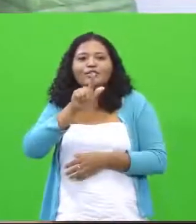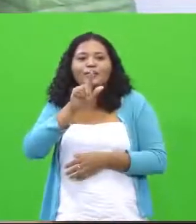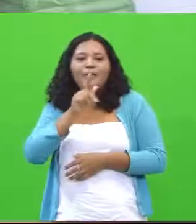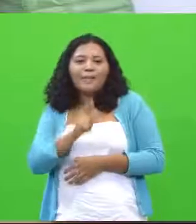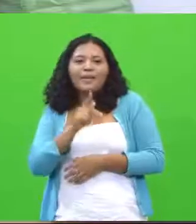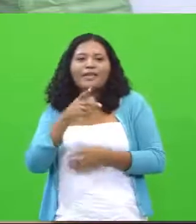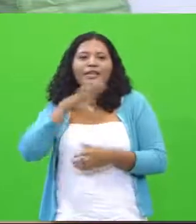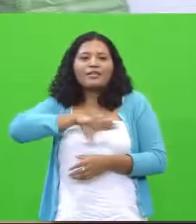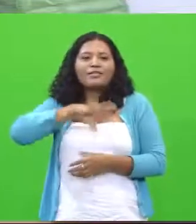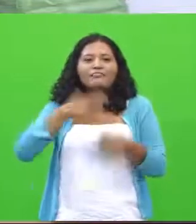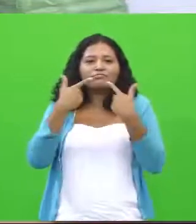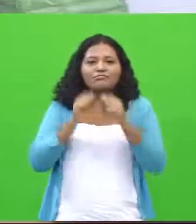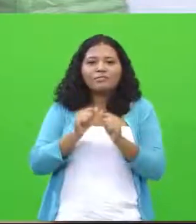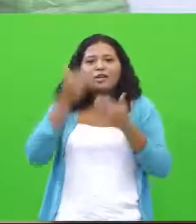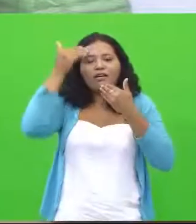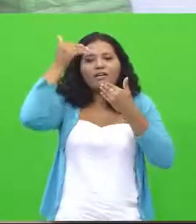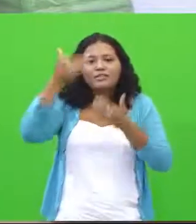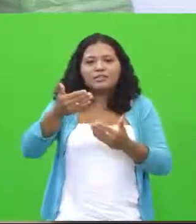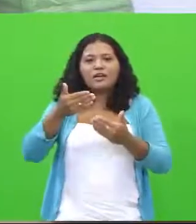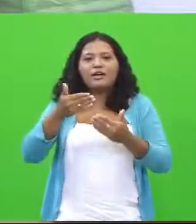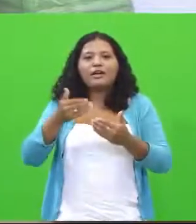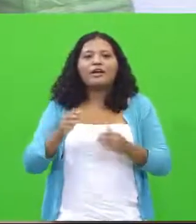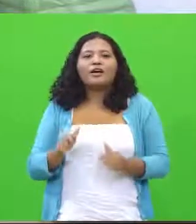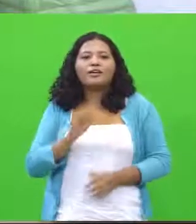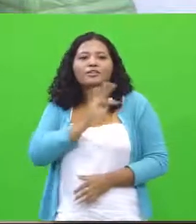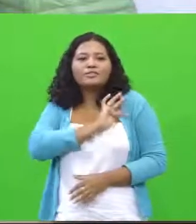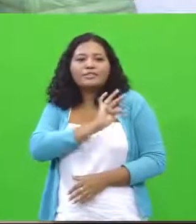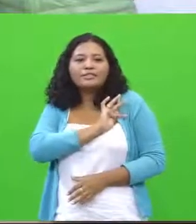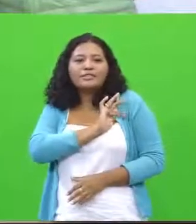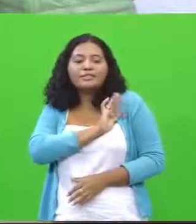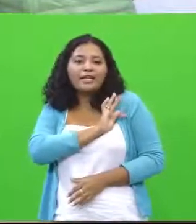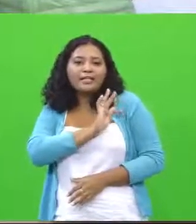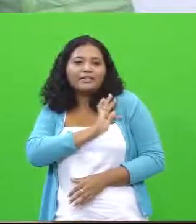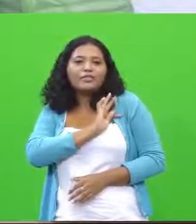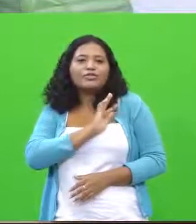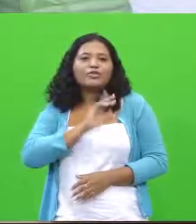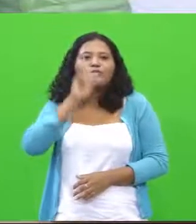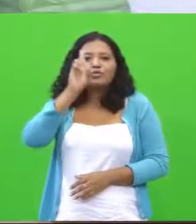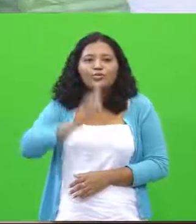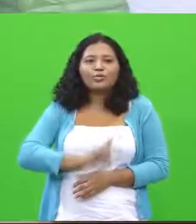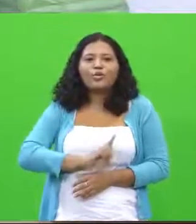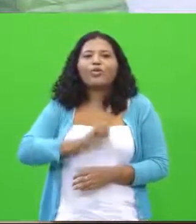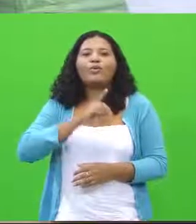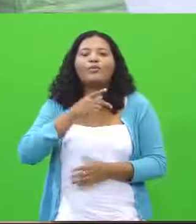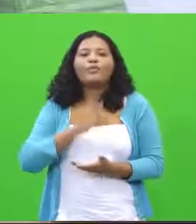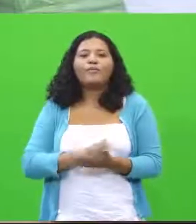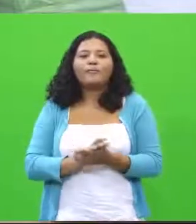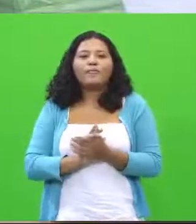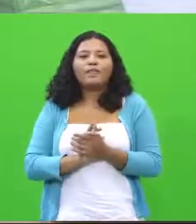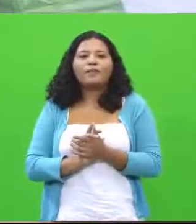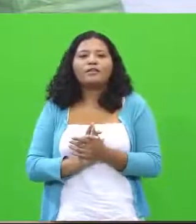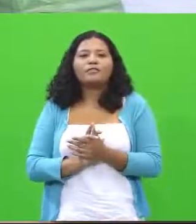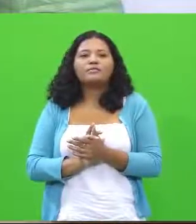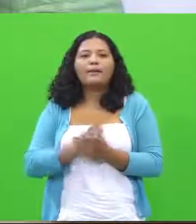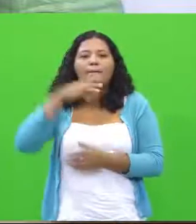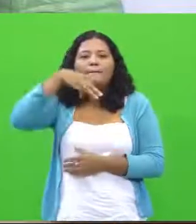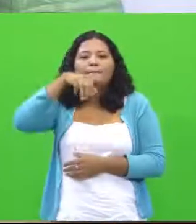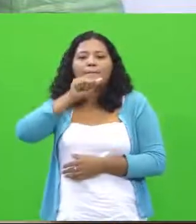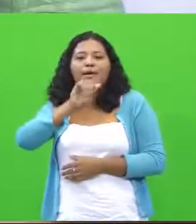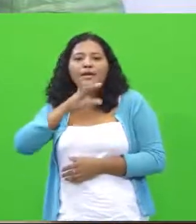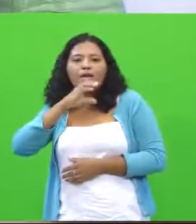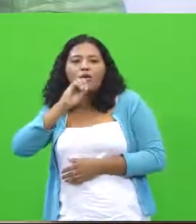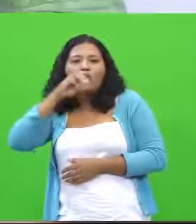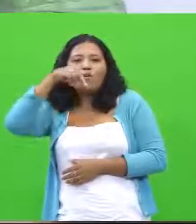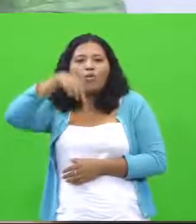Queremos agradecer aos técnicos de estúdios, no nome do diretor Michael. Queremos